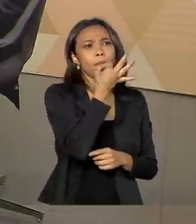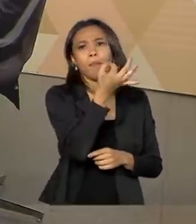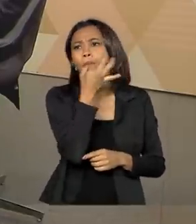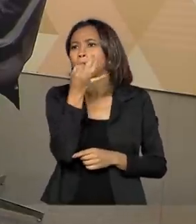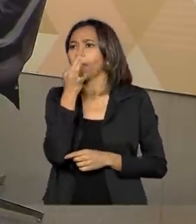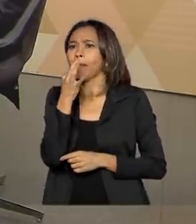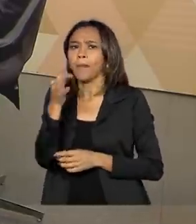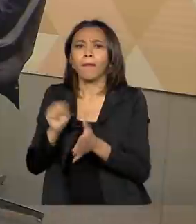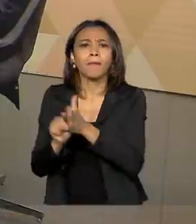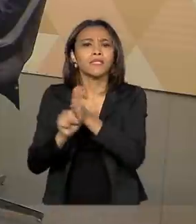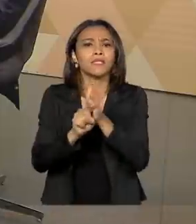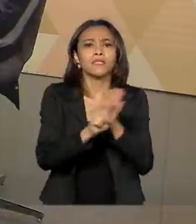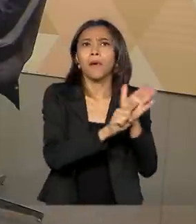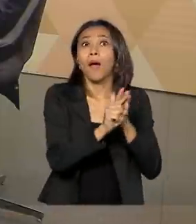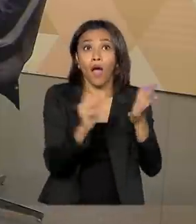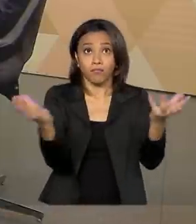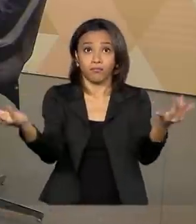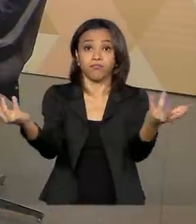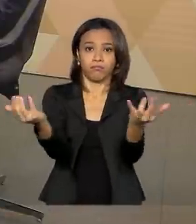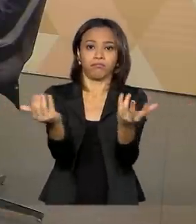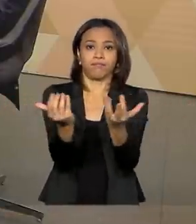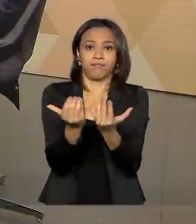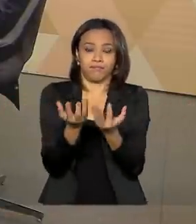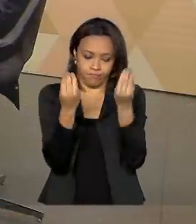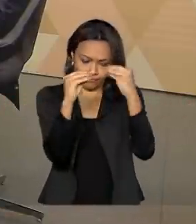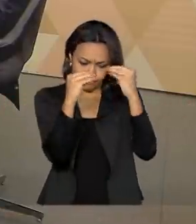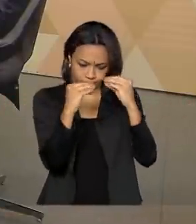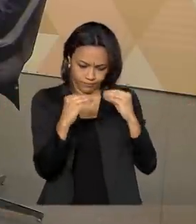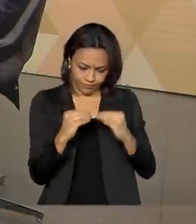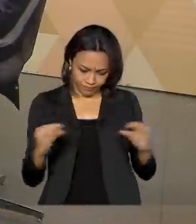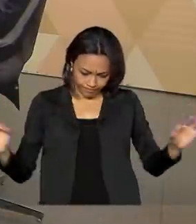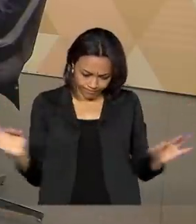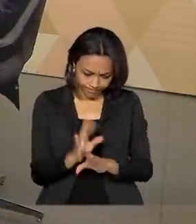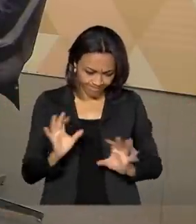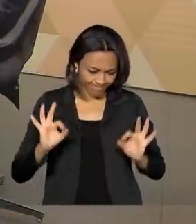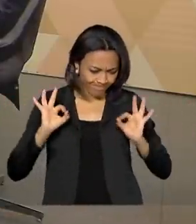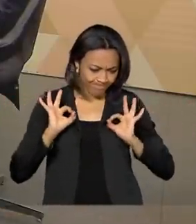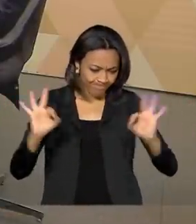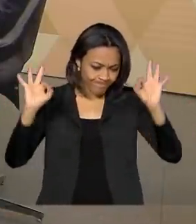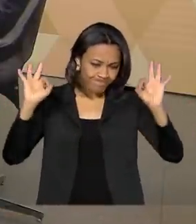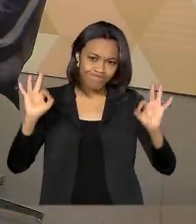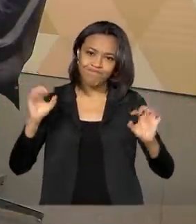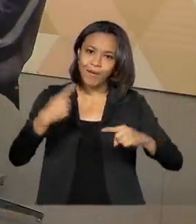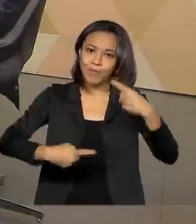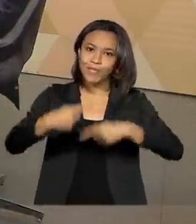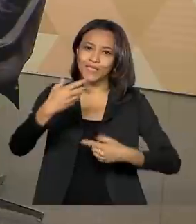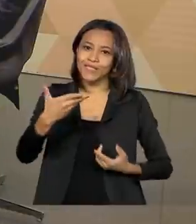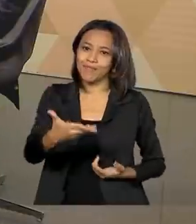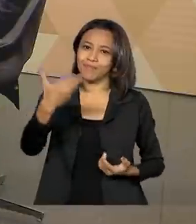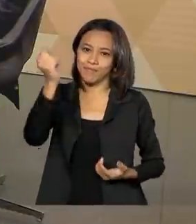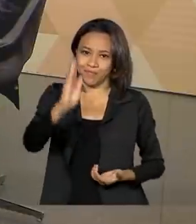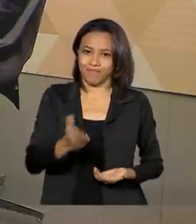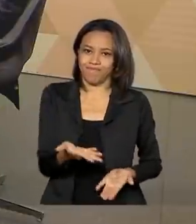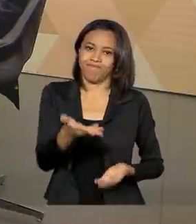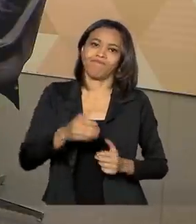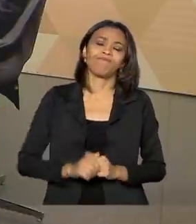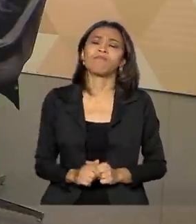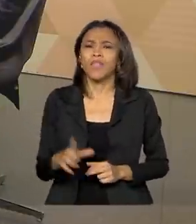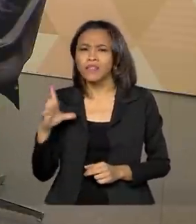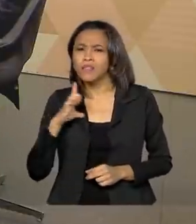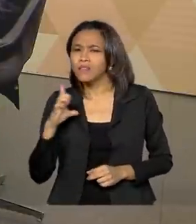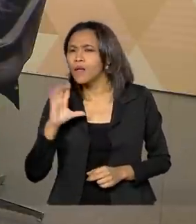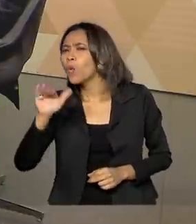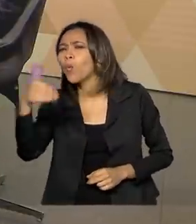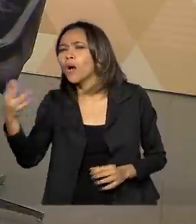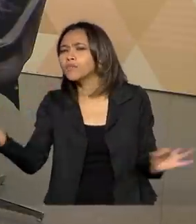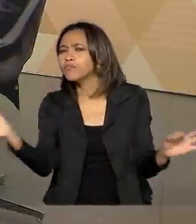pesquisadores para poder formular um plano que realmente tenha eficácia e possa ser útil para o país. E existe uma expectativa de